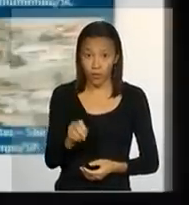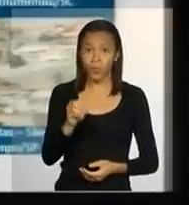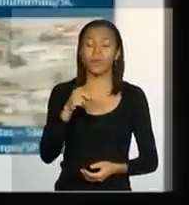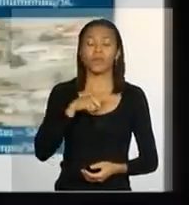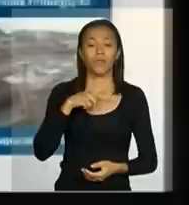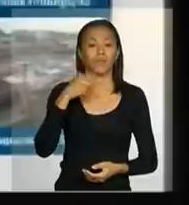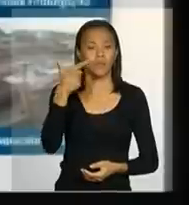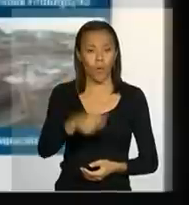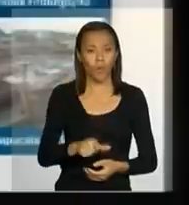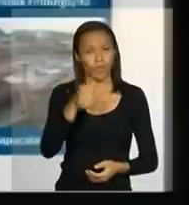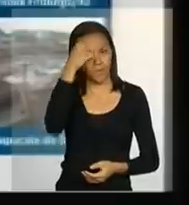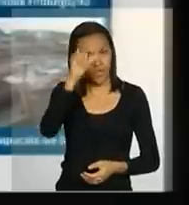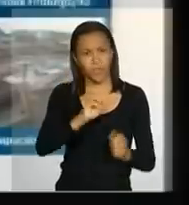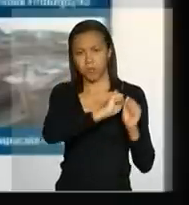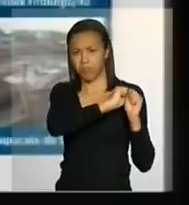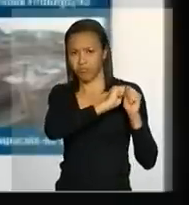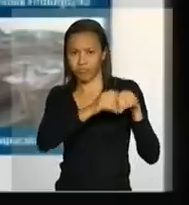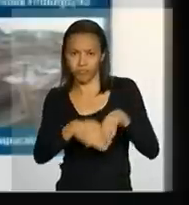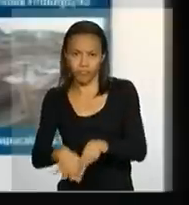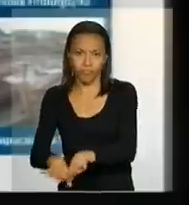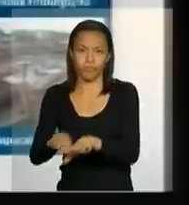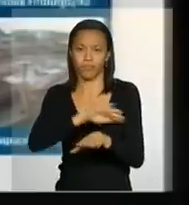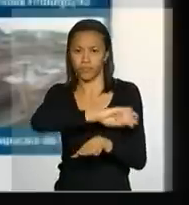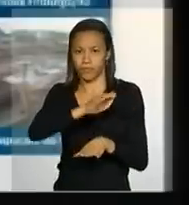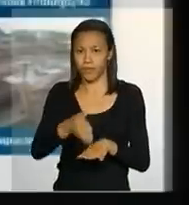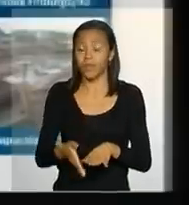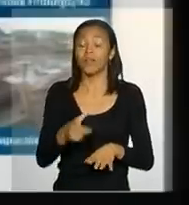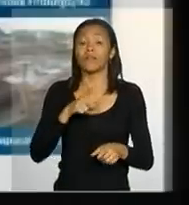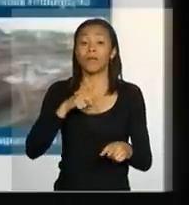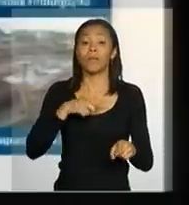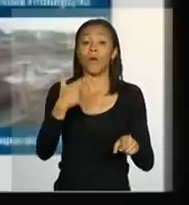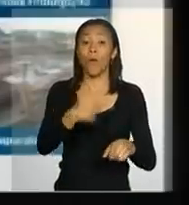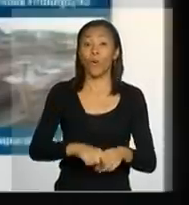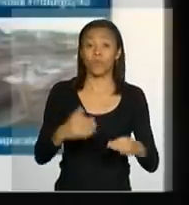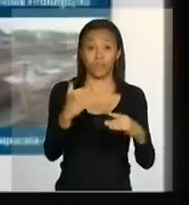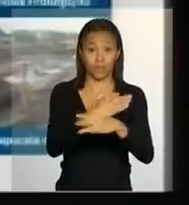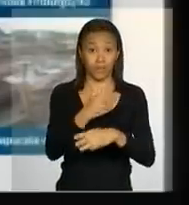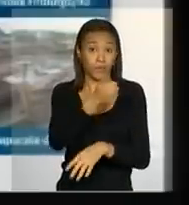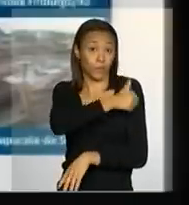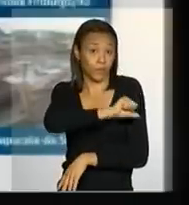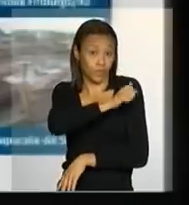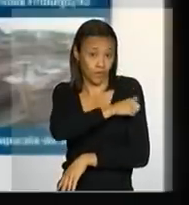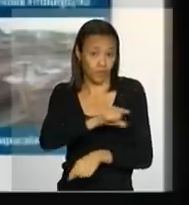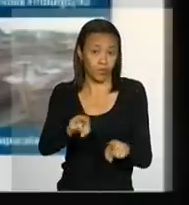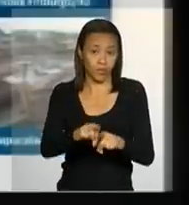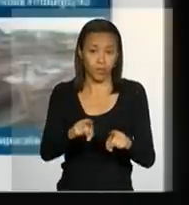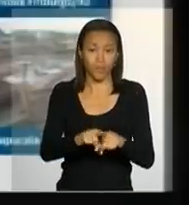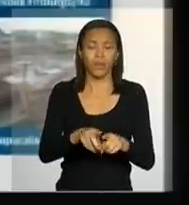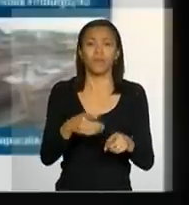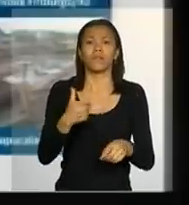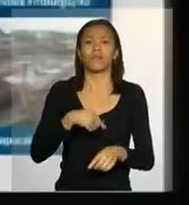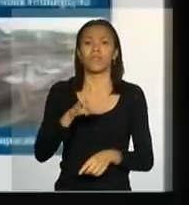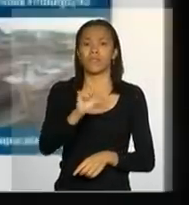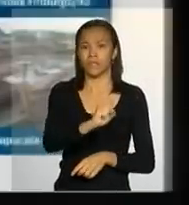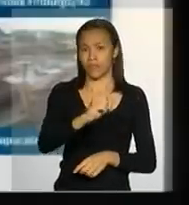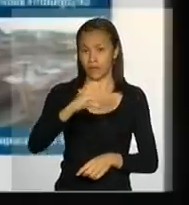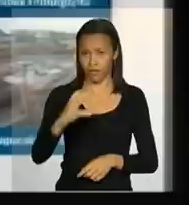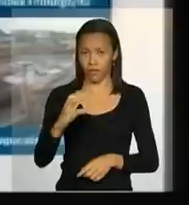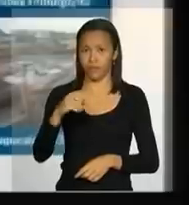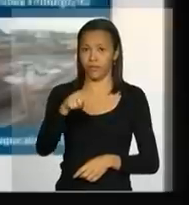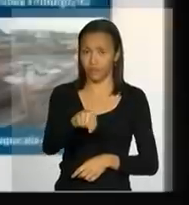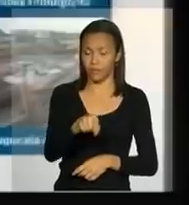encostas. Aqui nós temos outra drenagem urbana no Rio de Janeiro, lá em Concórdia, Santa Catarina.